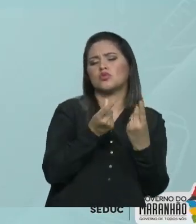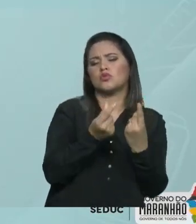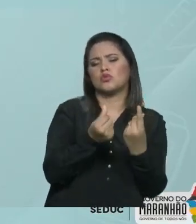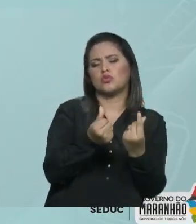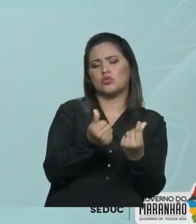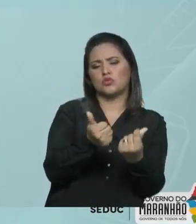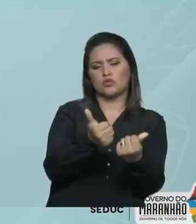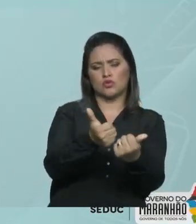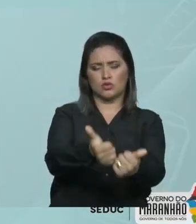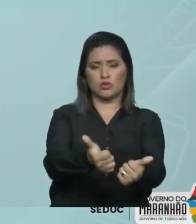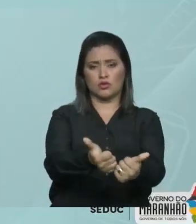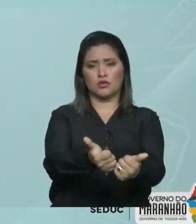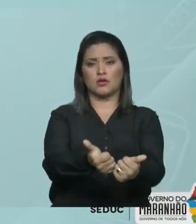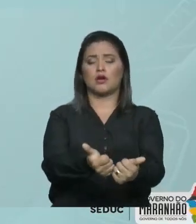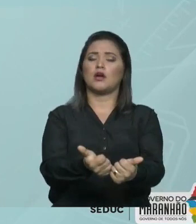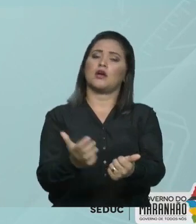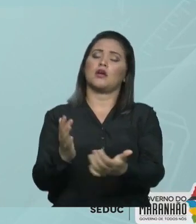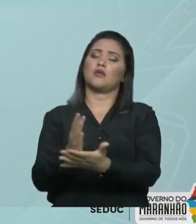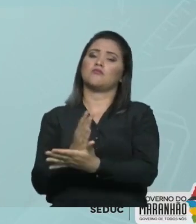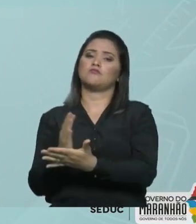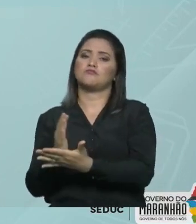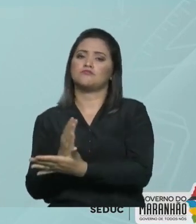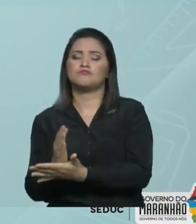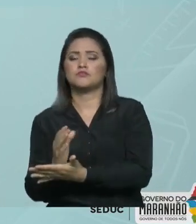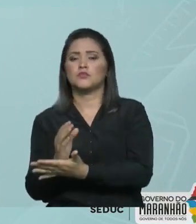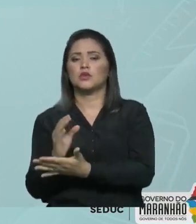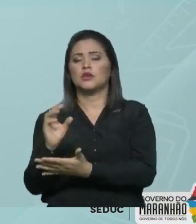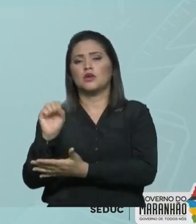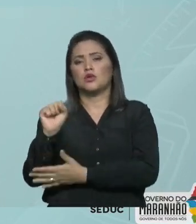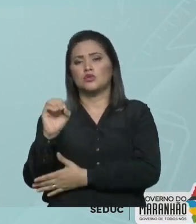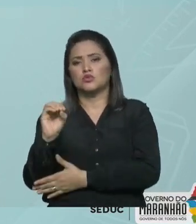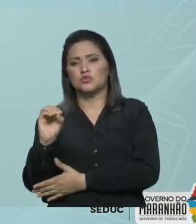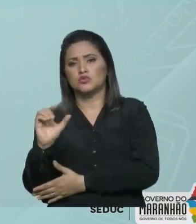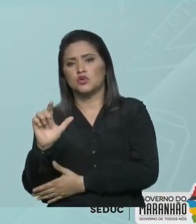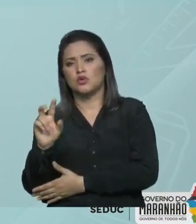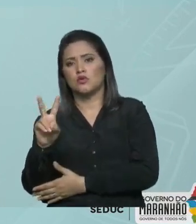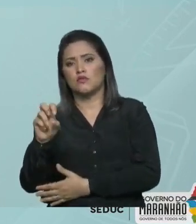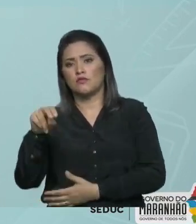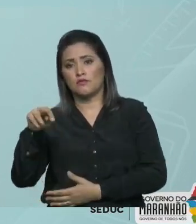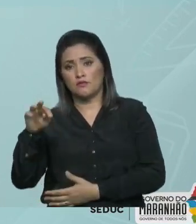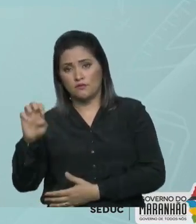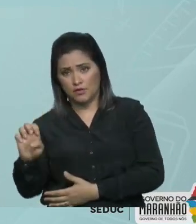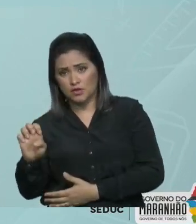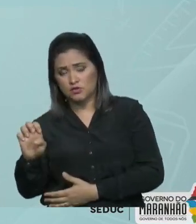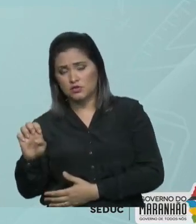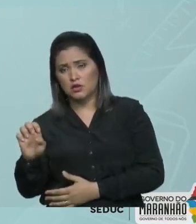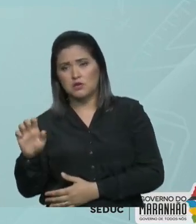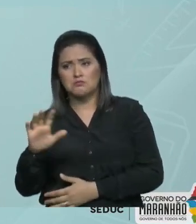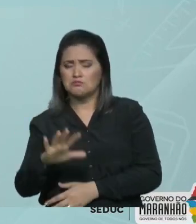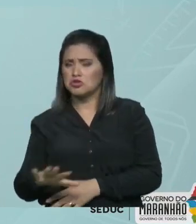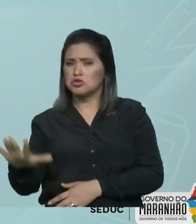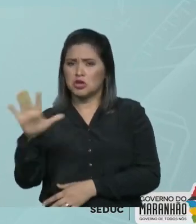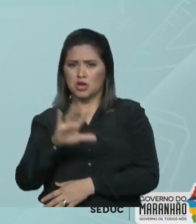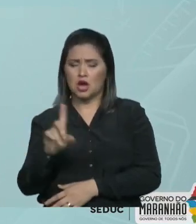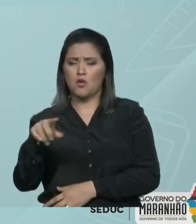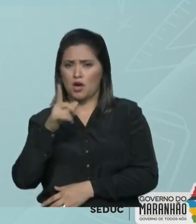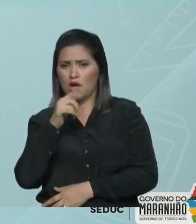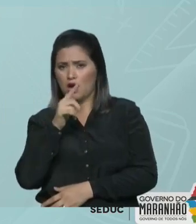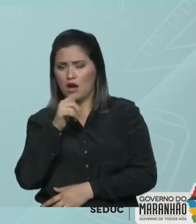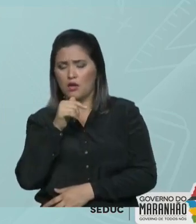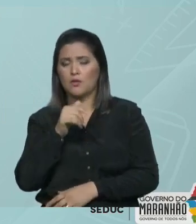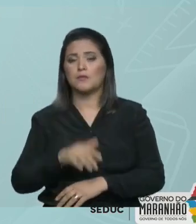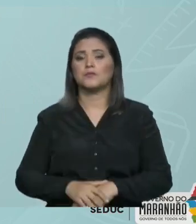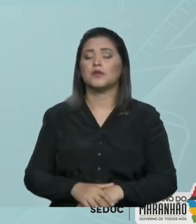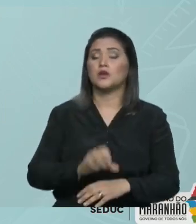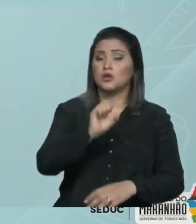quantidade padrão de solvente Nosso solvente universal é a água Então neste coeficiente do sal de cozinha Ele está me mostrando